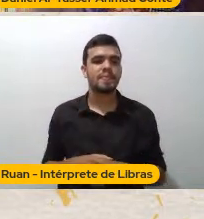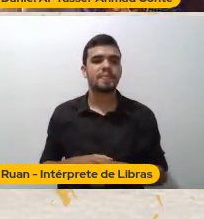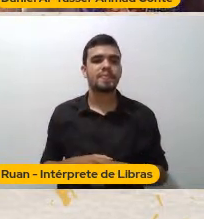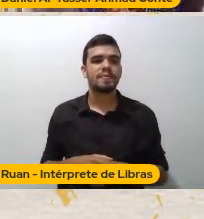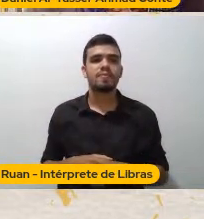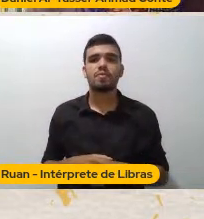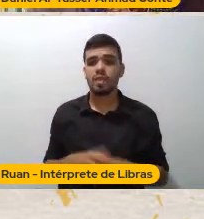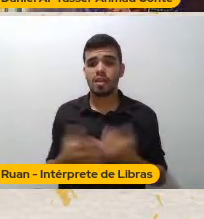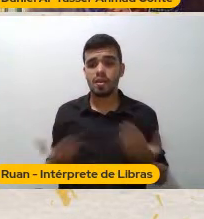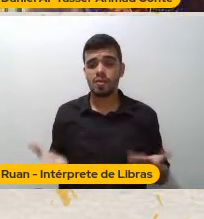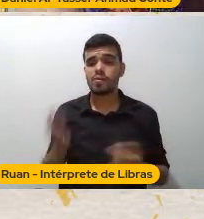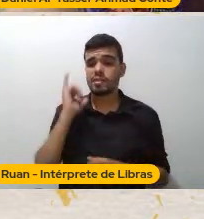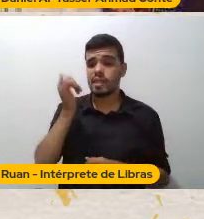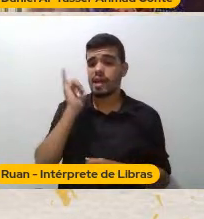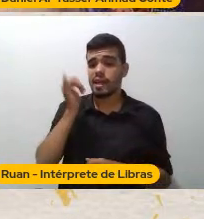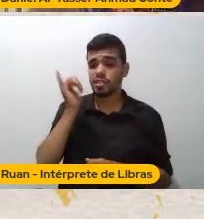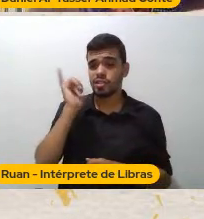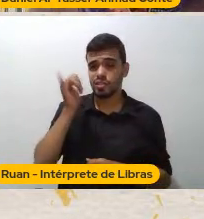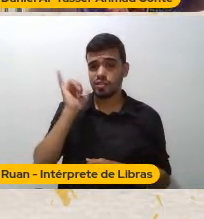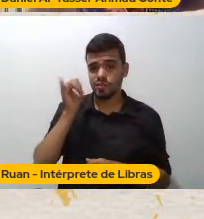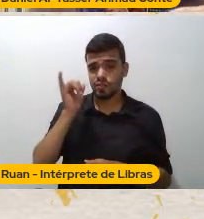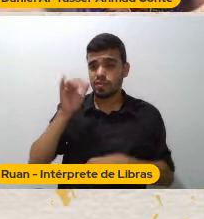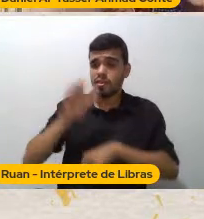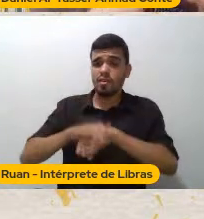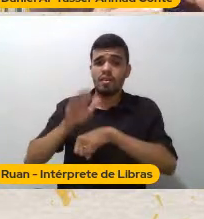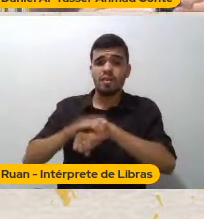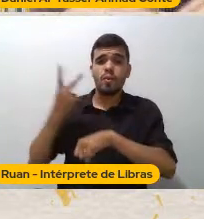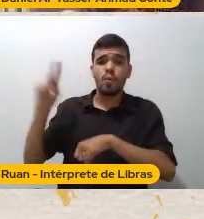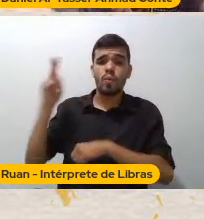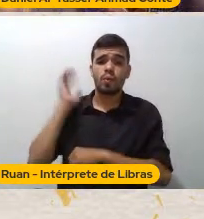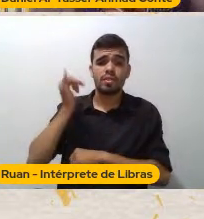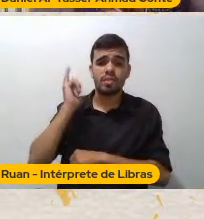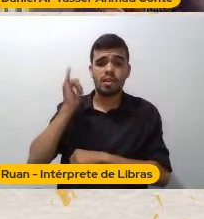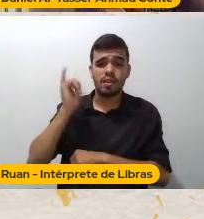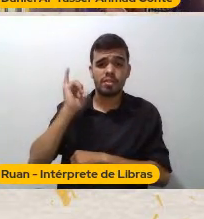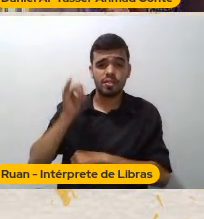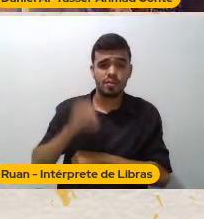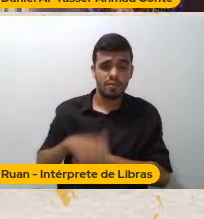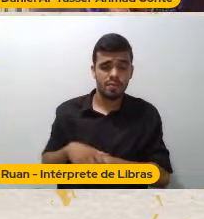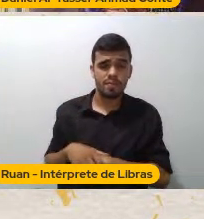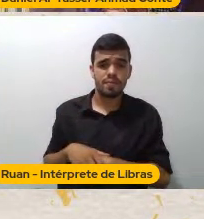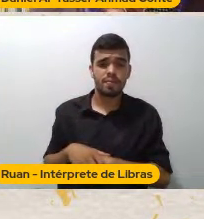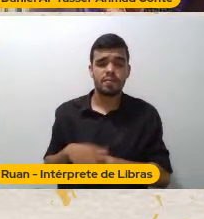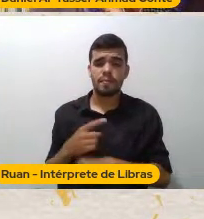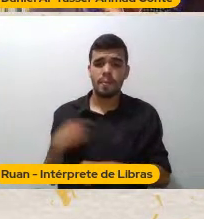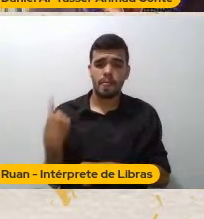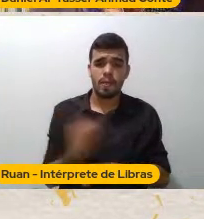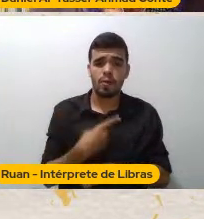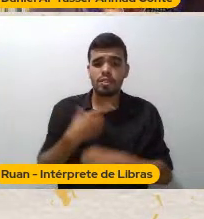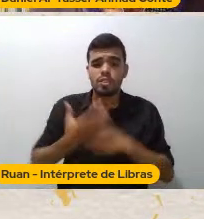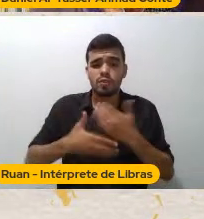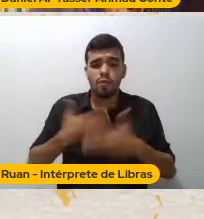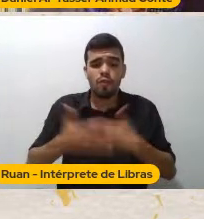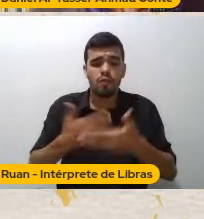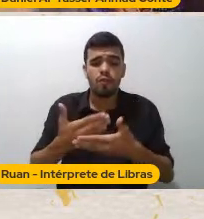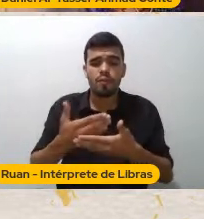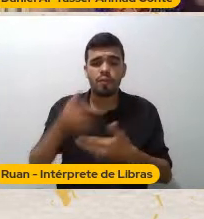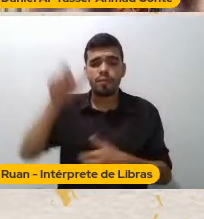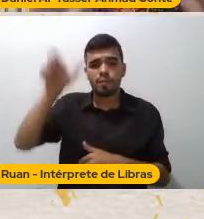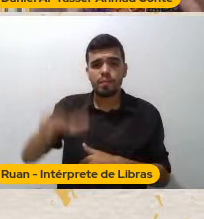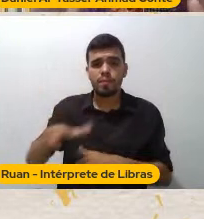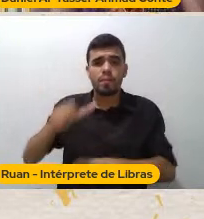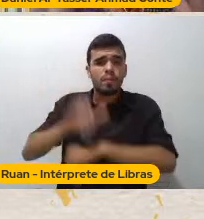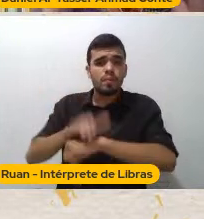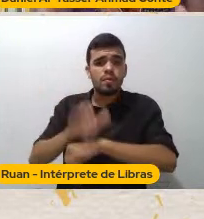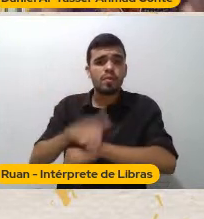Nós temos Uma re-narração Dessa narrativa Quando nós Nos desenvolvemos Como sujeitos Autônomos Mas a